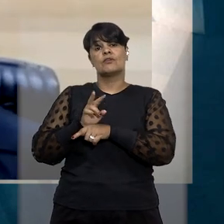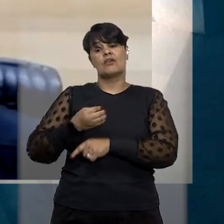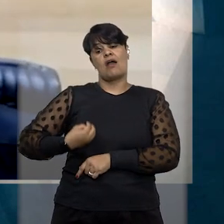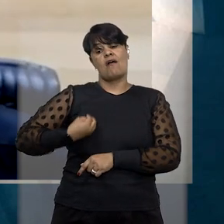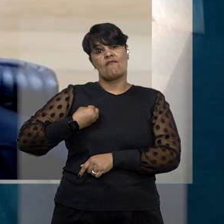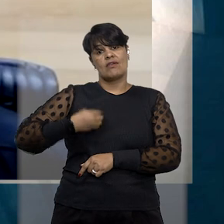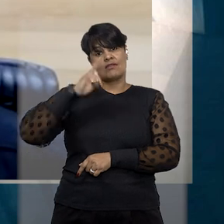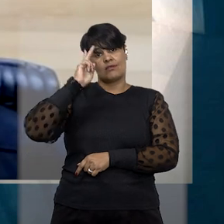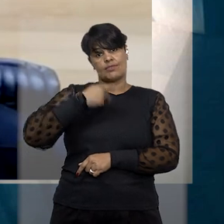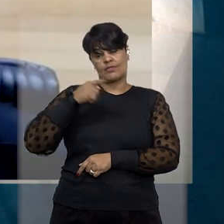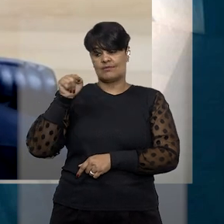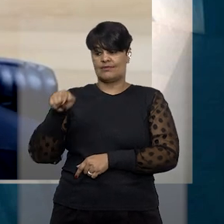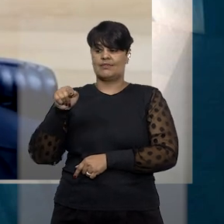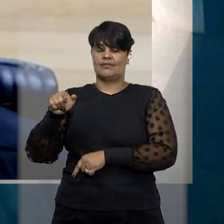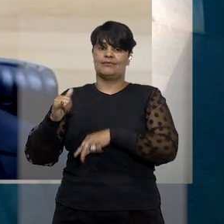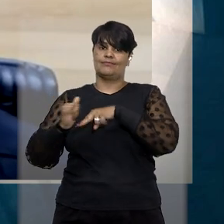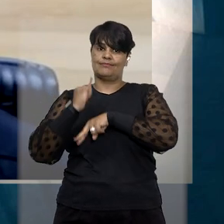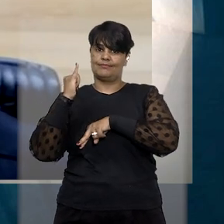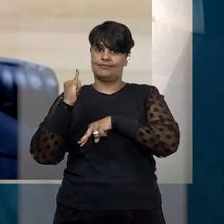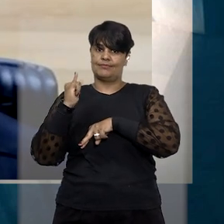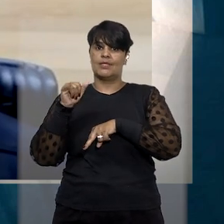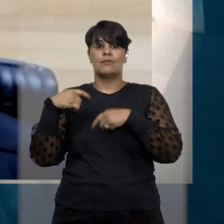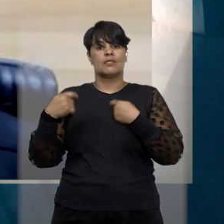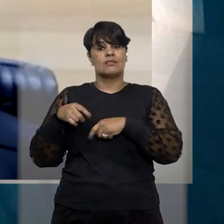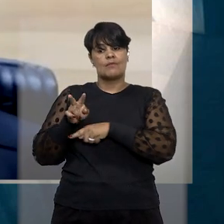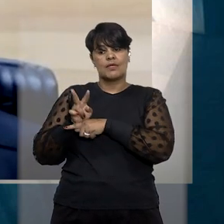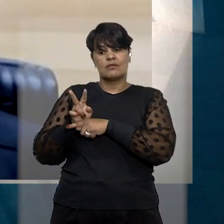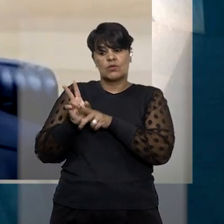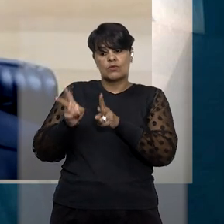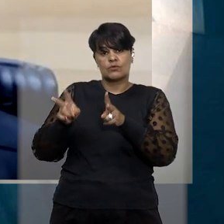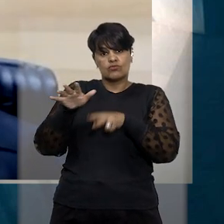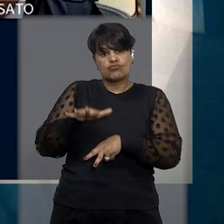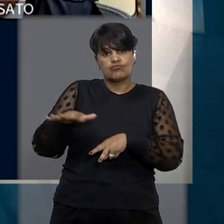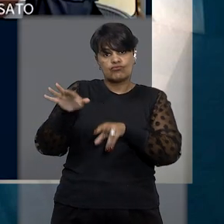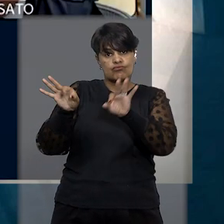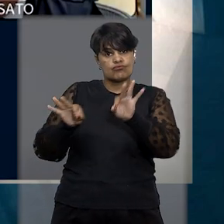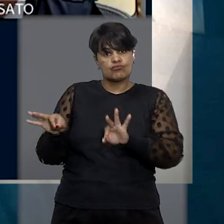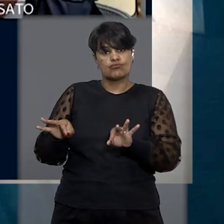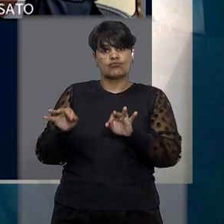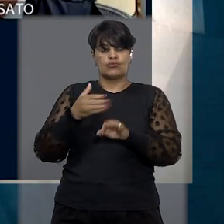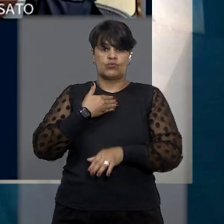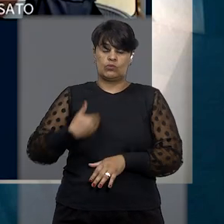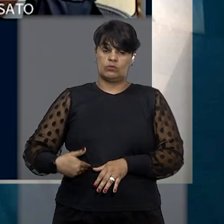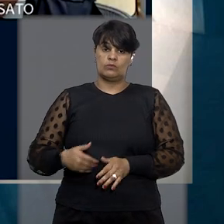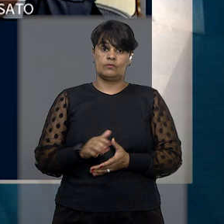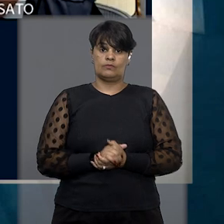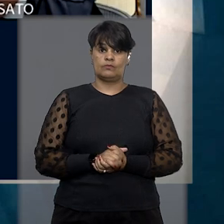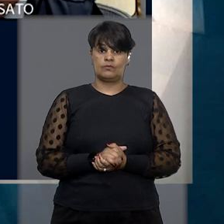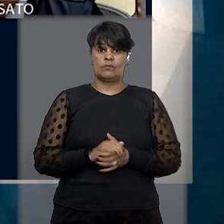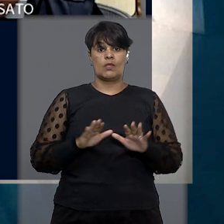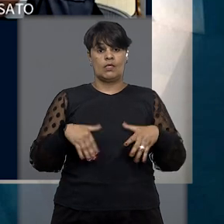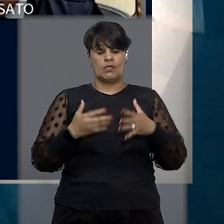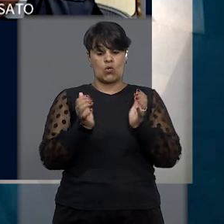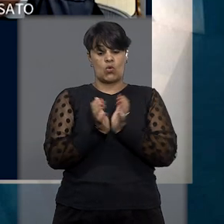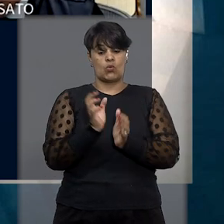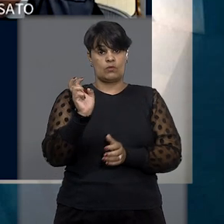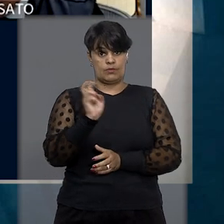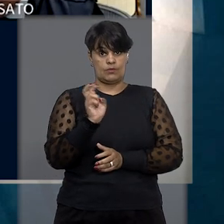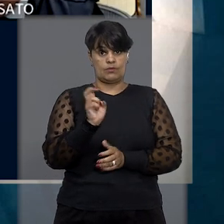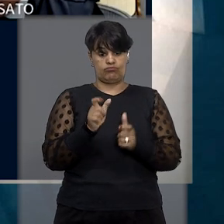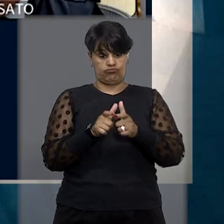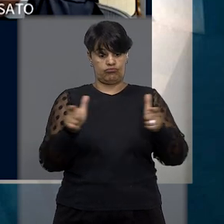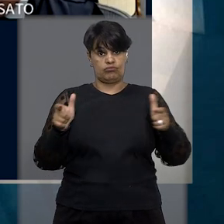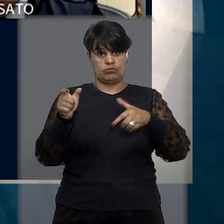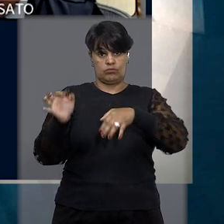física e psíquica da vítima, preservando a própria ordem pública. Por maioria de votos, a quinta turma considerou que as medidas